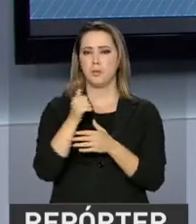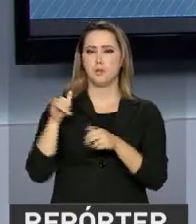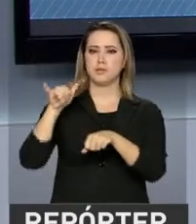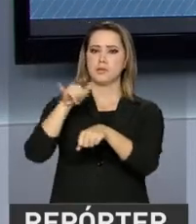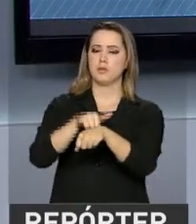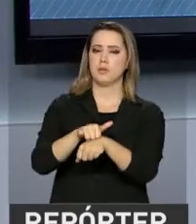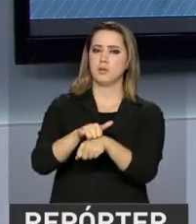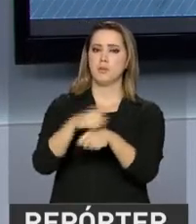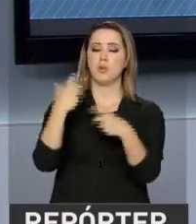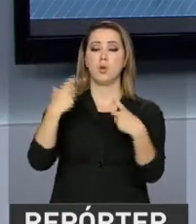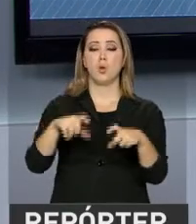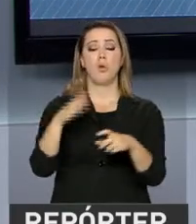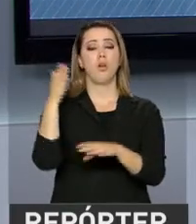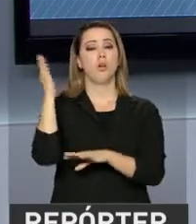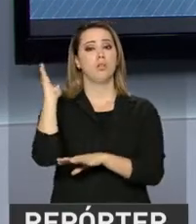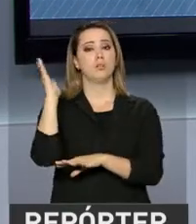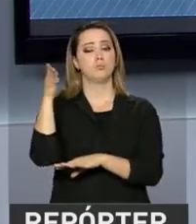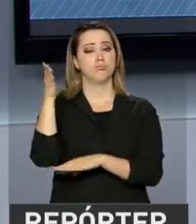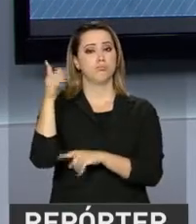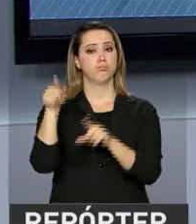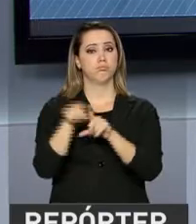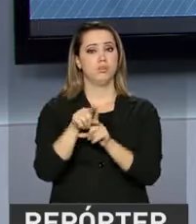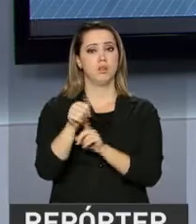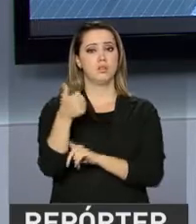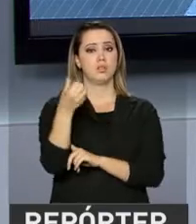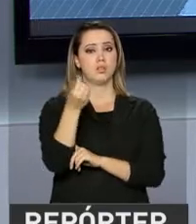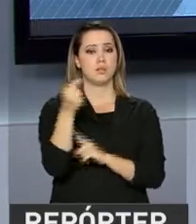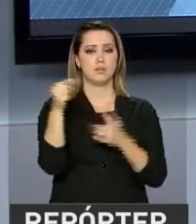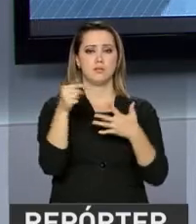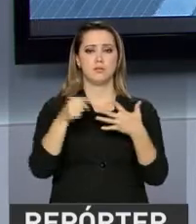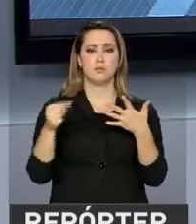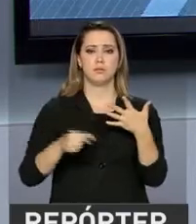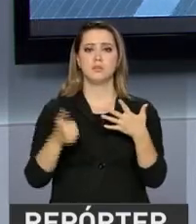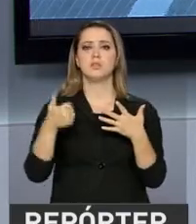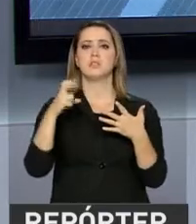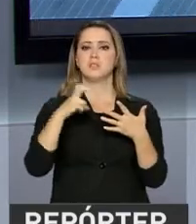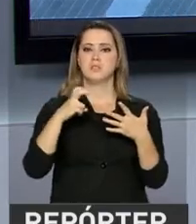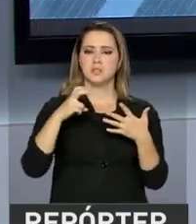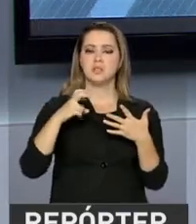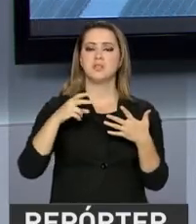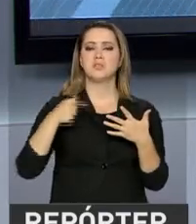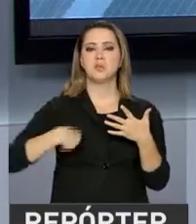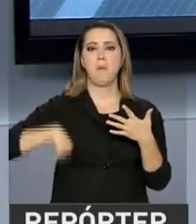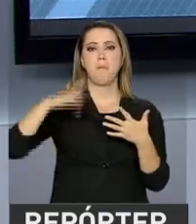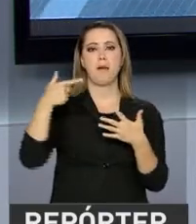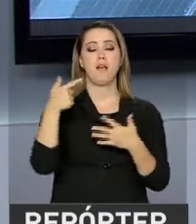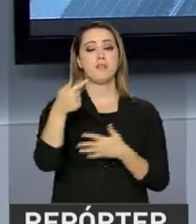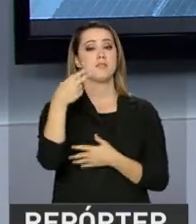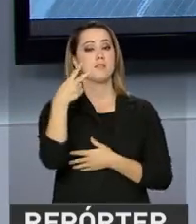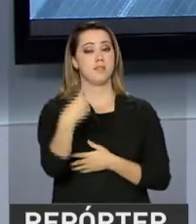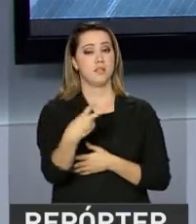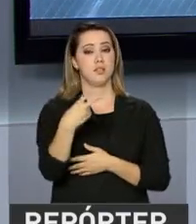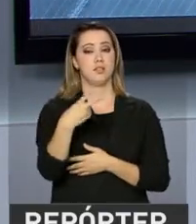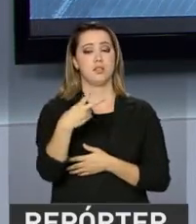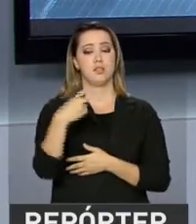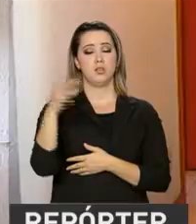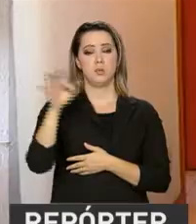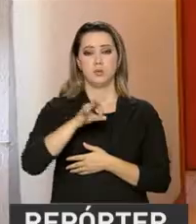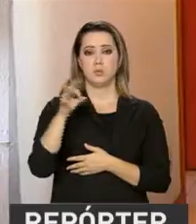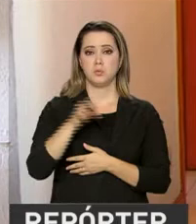aeroportos e alojamentos. Dos 16 itens, 15 deles tiveram mais de 72% de aprovação.